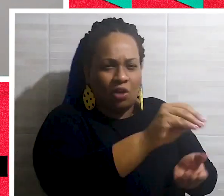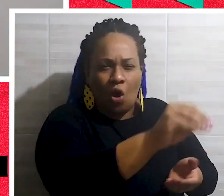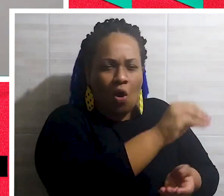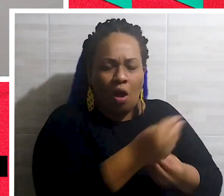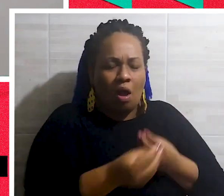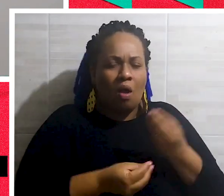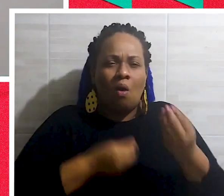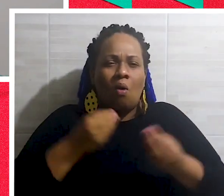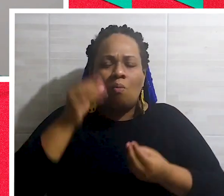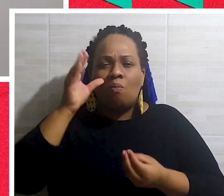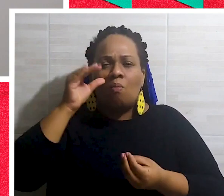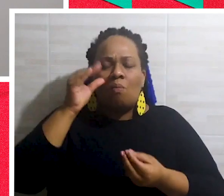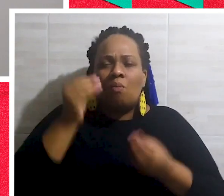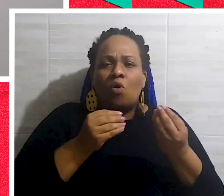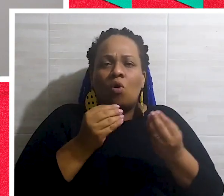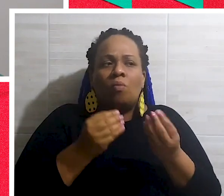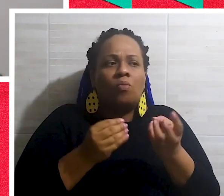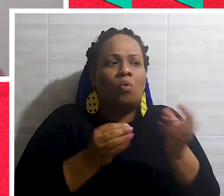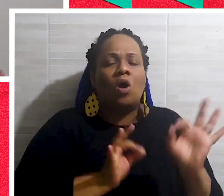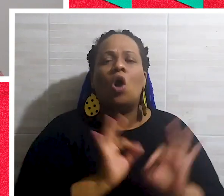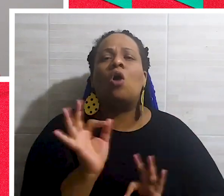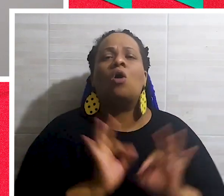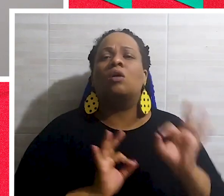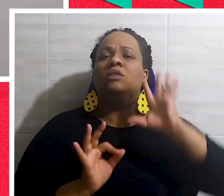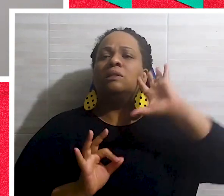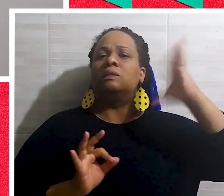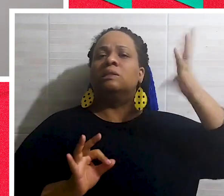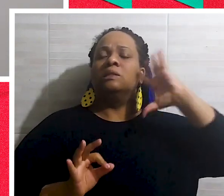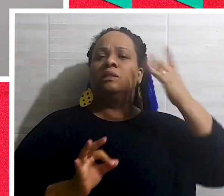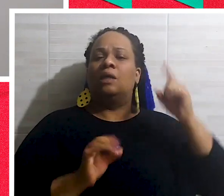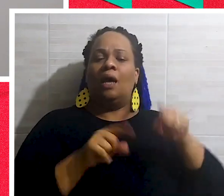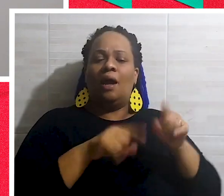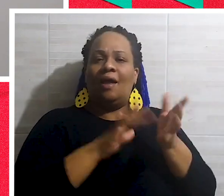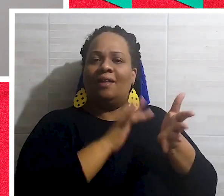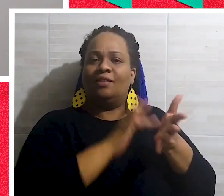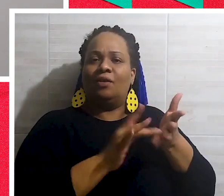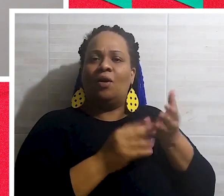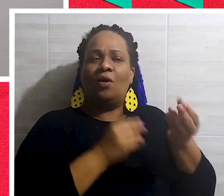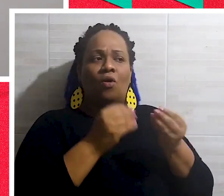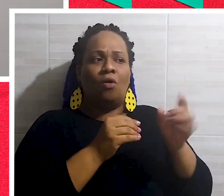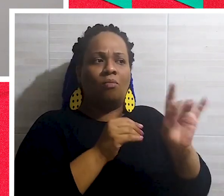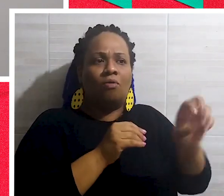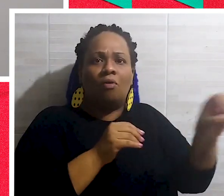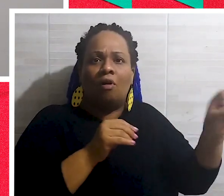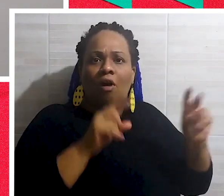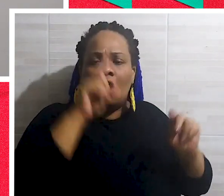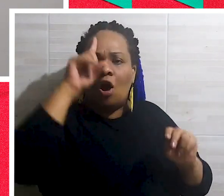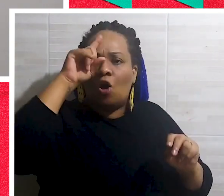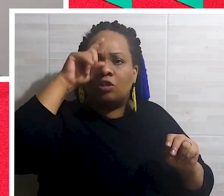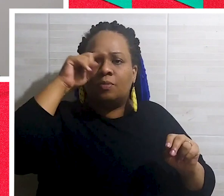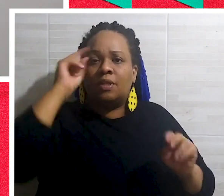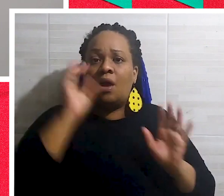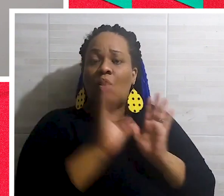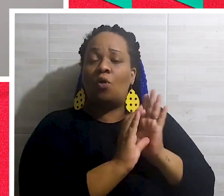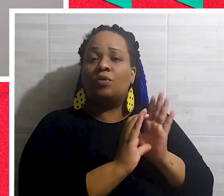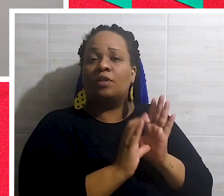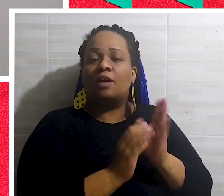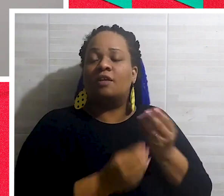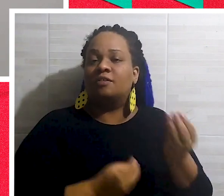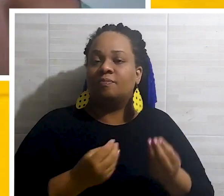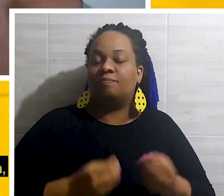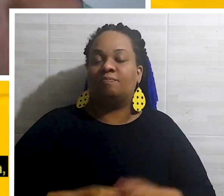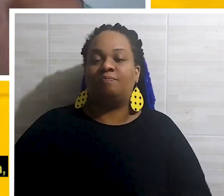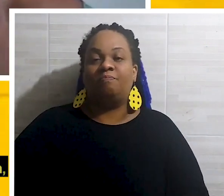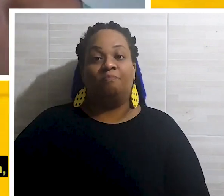rotatividade desses equipamentos? Eu queria saber um pouco da logística desse totem, assim, de como vai funcionar para a